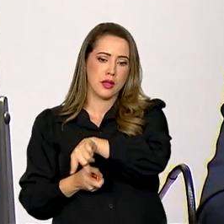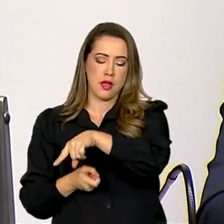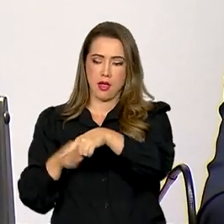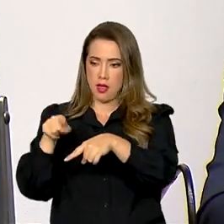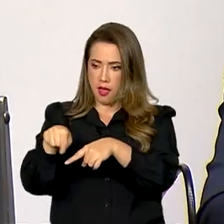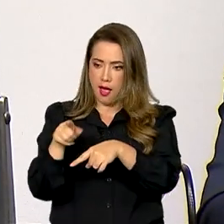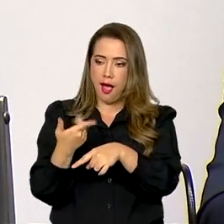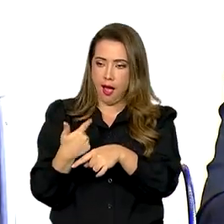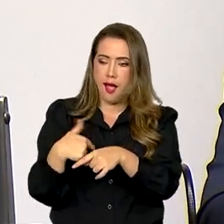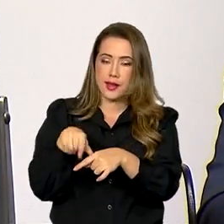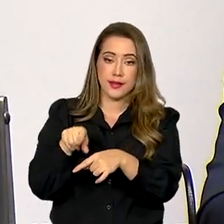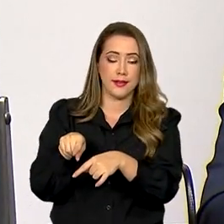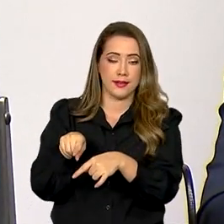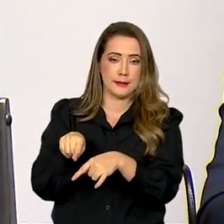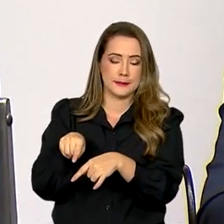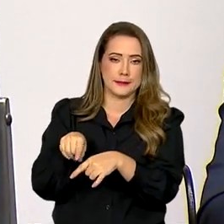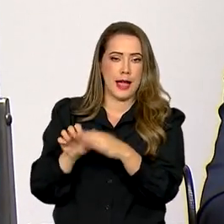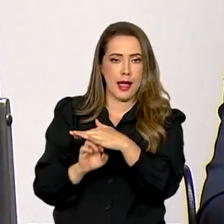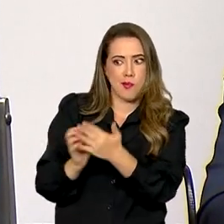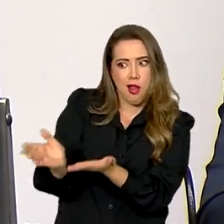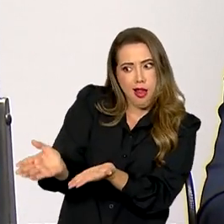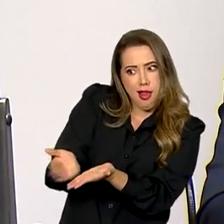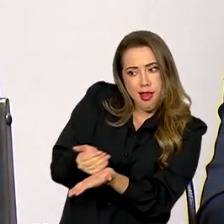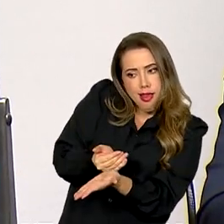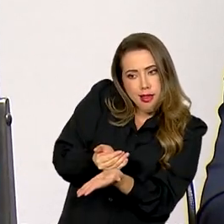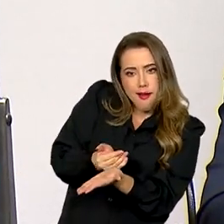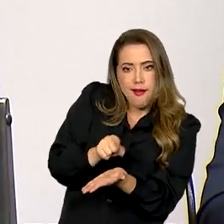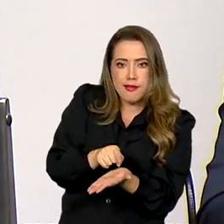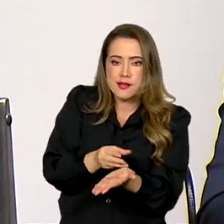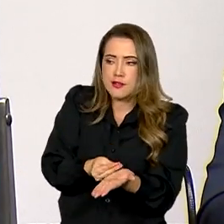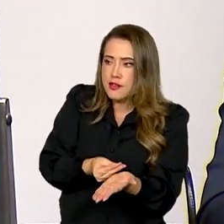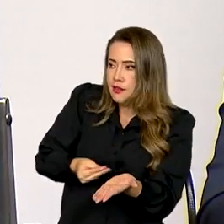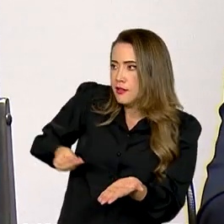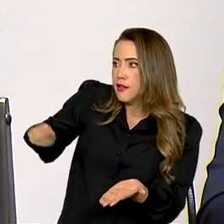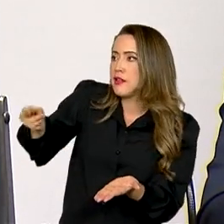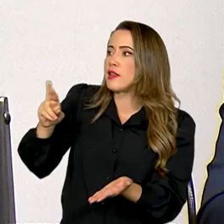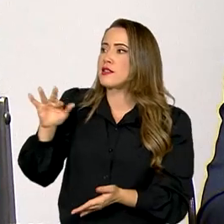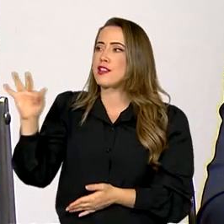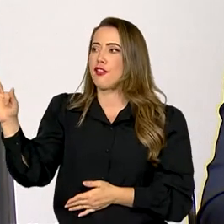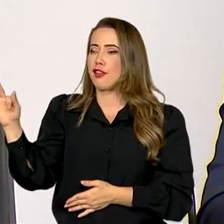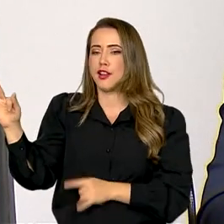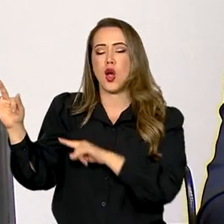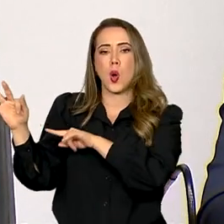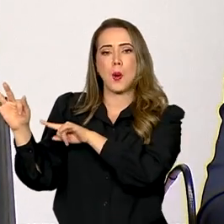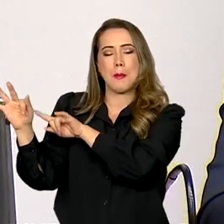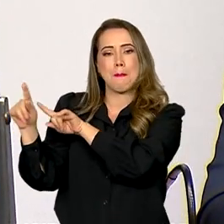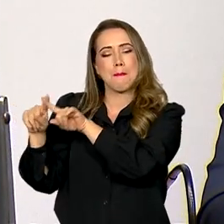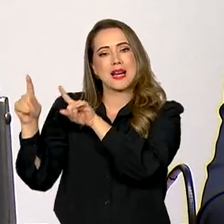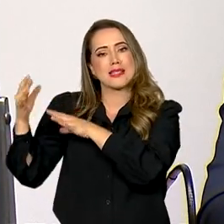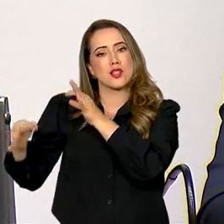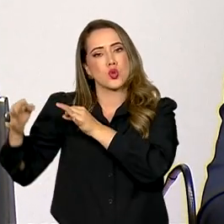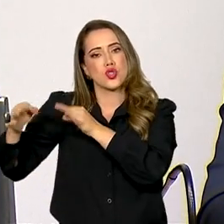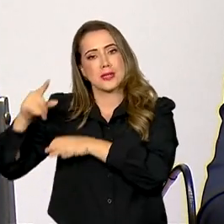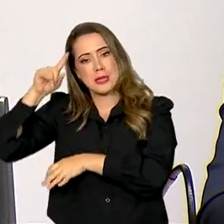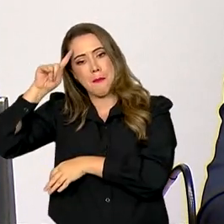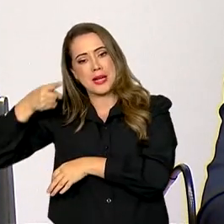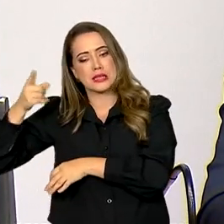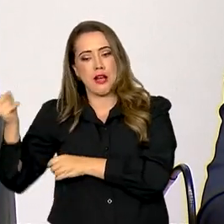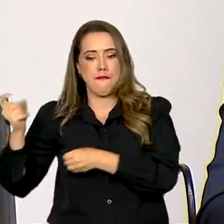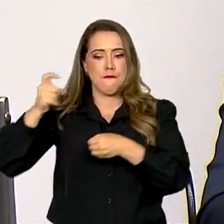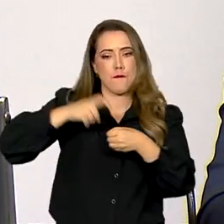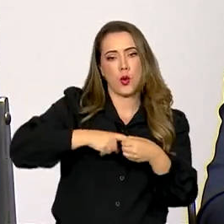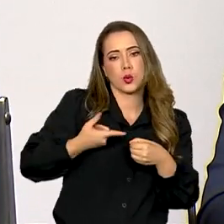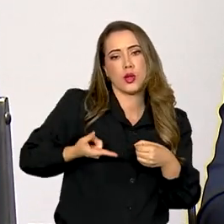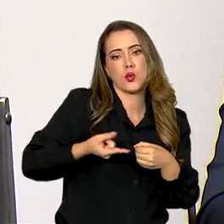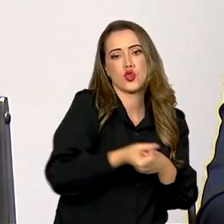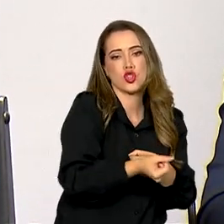A empresa recolheu o PIS, com fins para a Receita Federal. E a justiça está mandando devolver esse